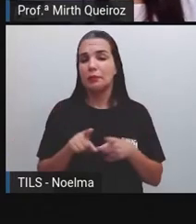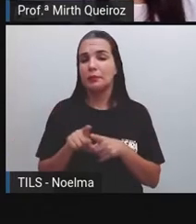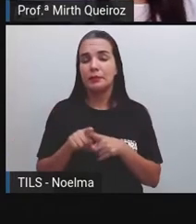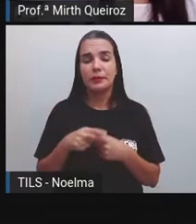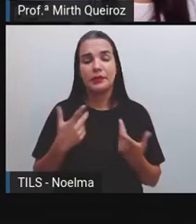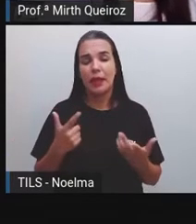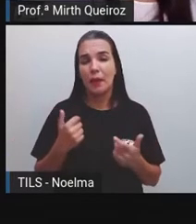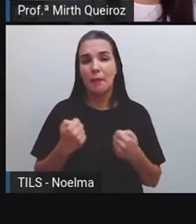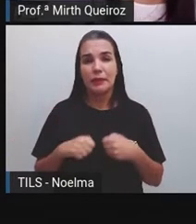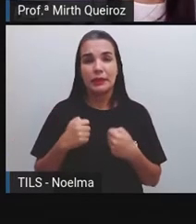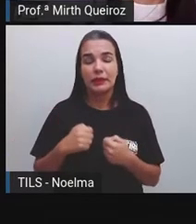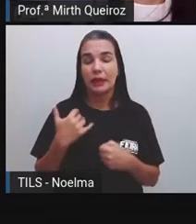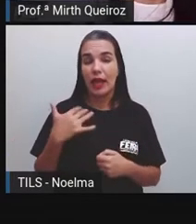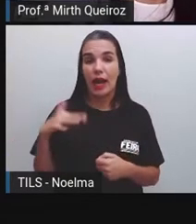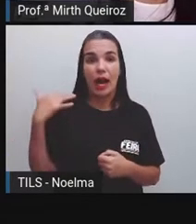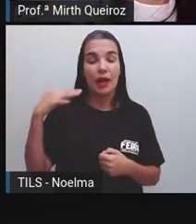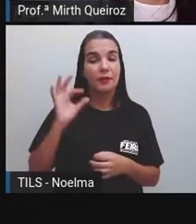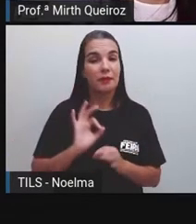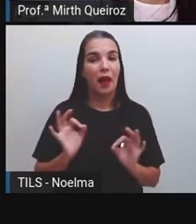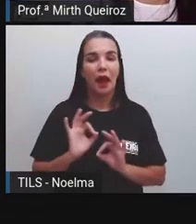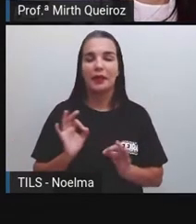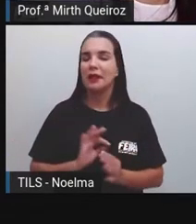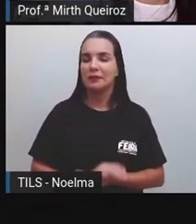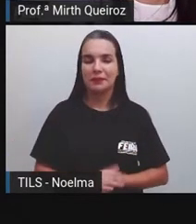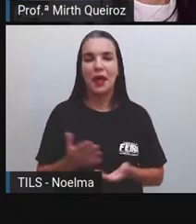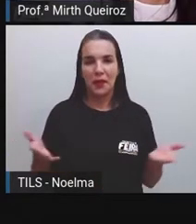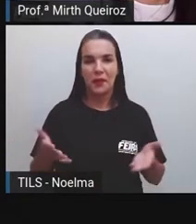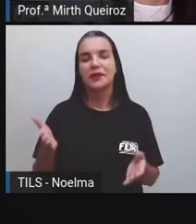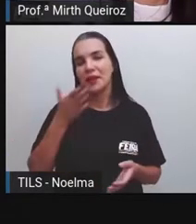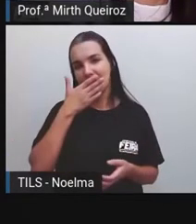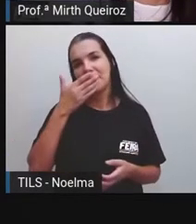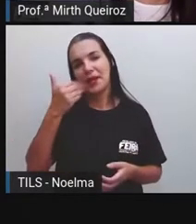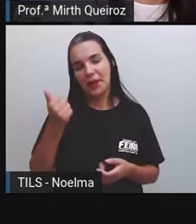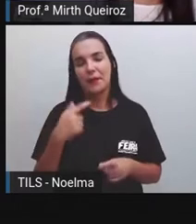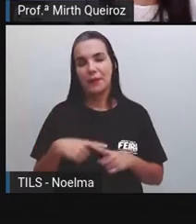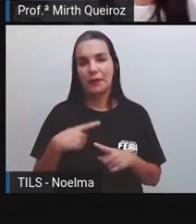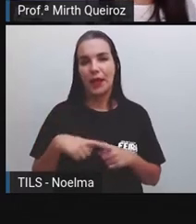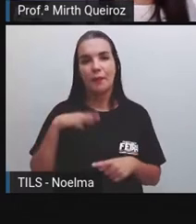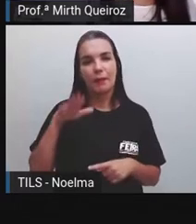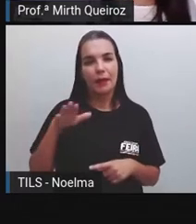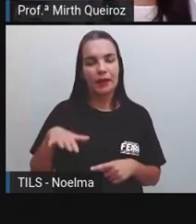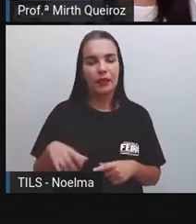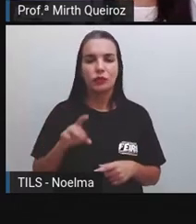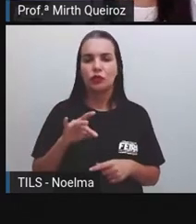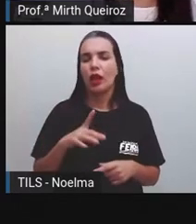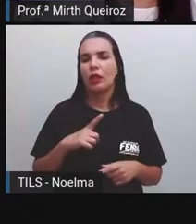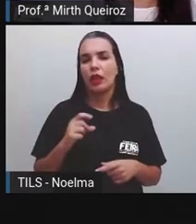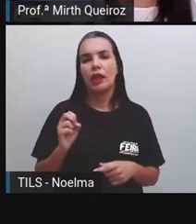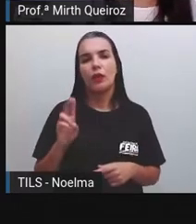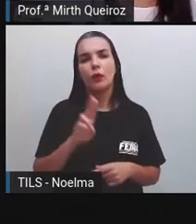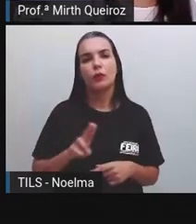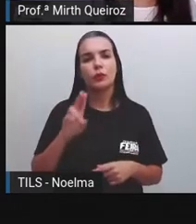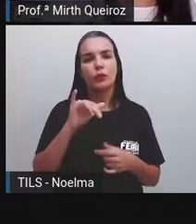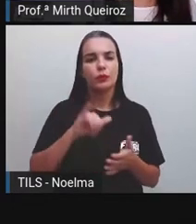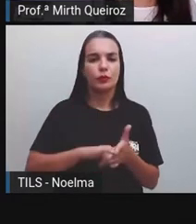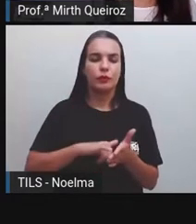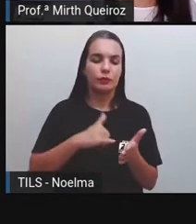caso Um custo tão alto Quanto Se tinha, né? Com o uso apenas do telefone